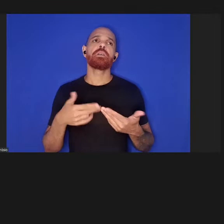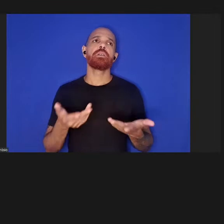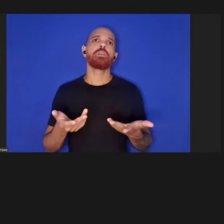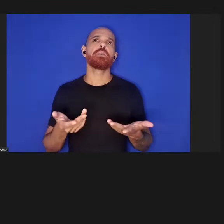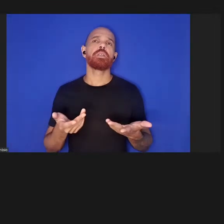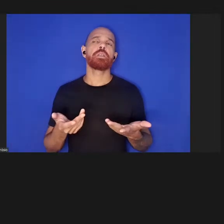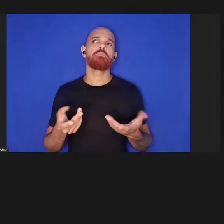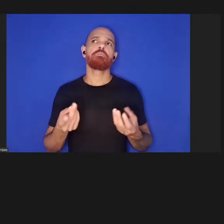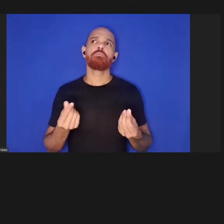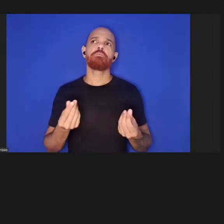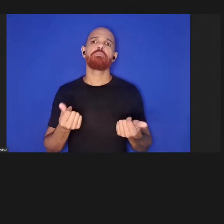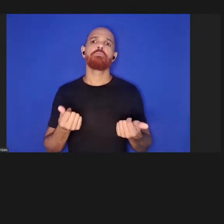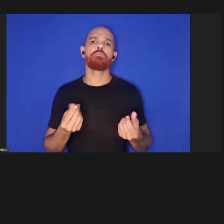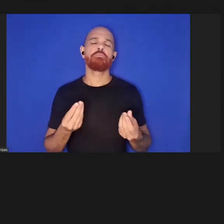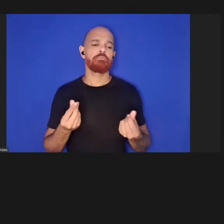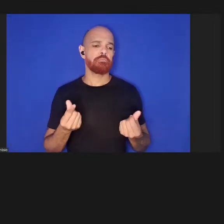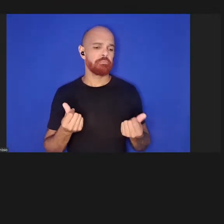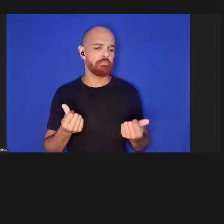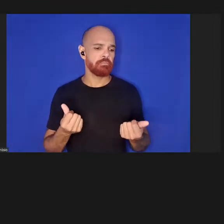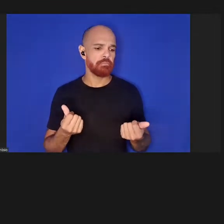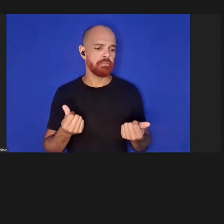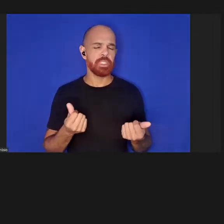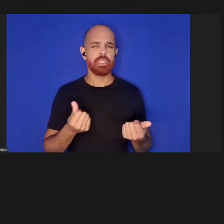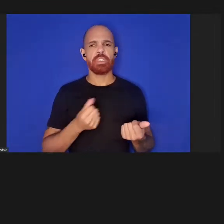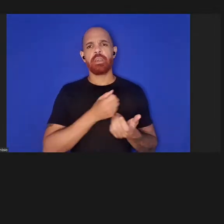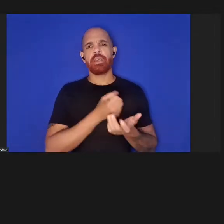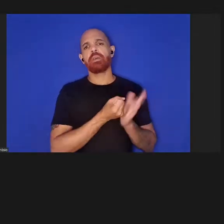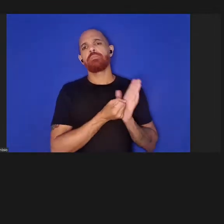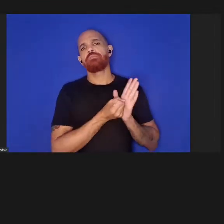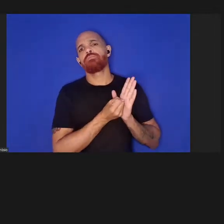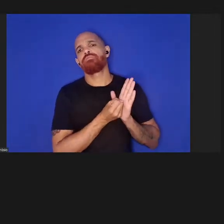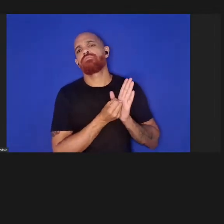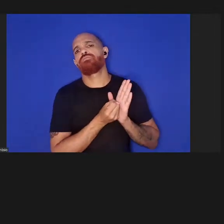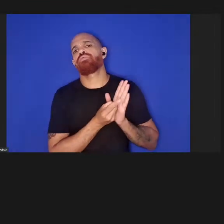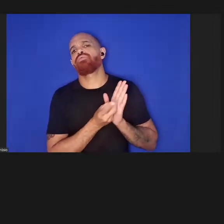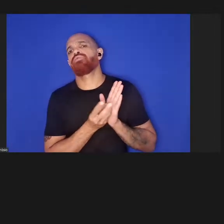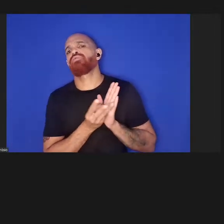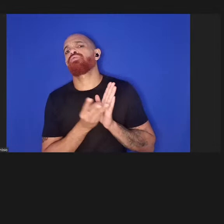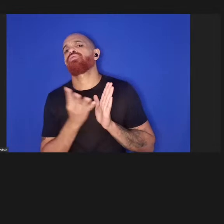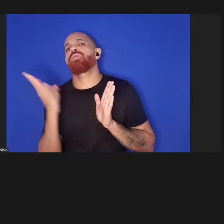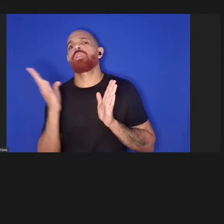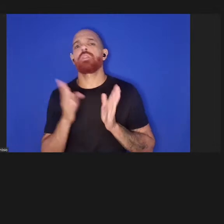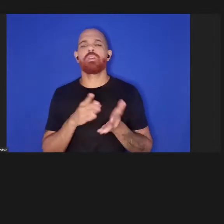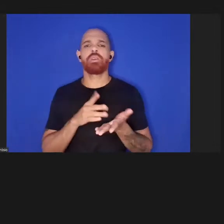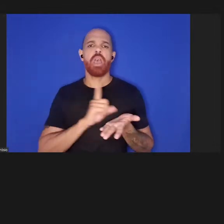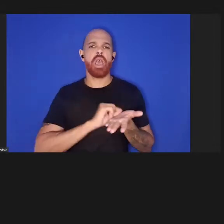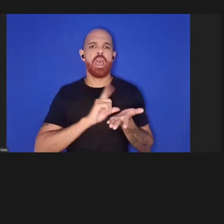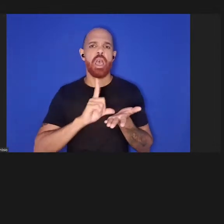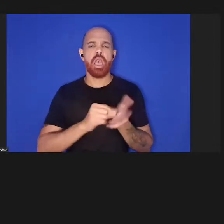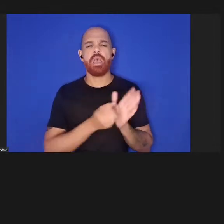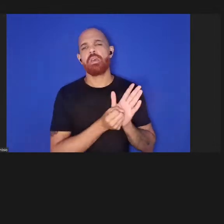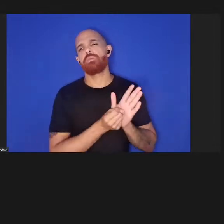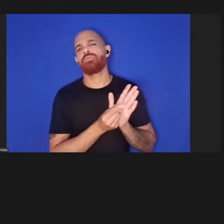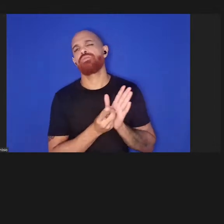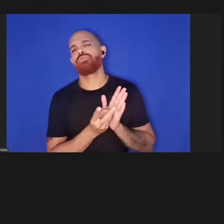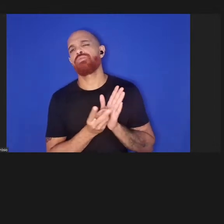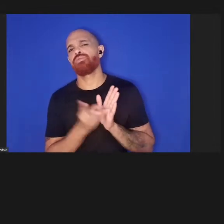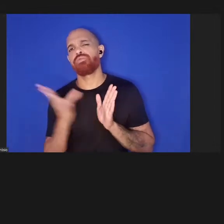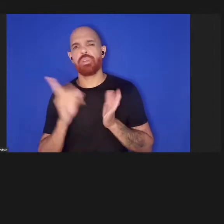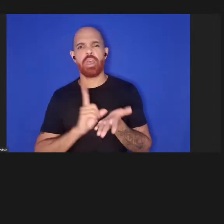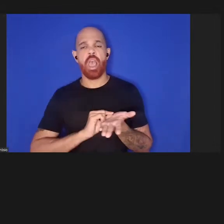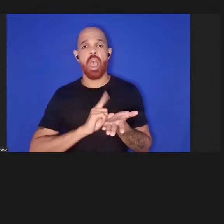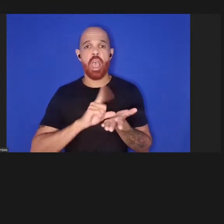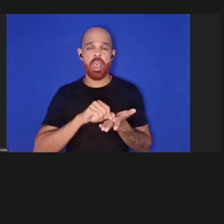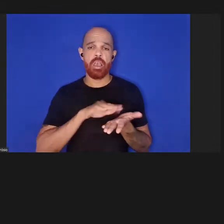de centenas de milhares de papers, de artigos que